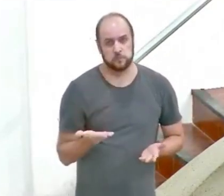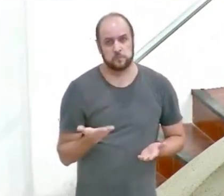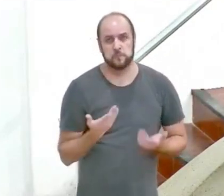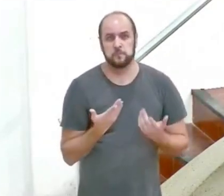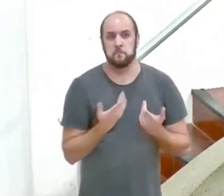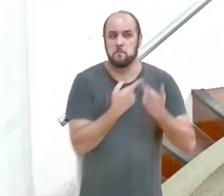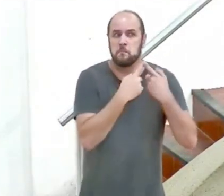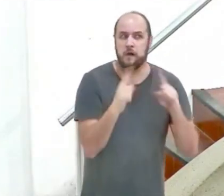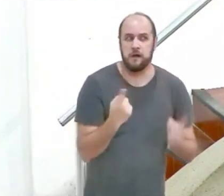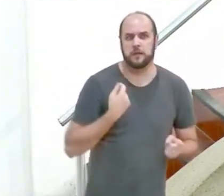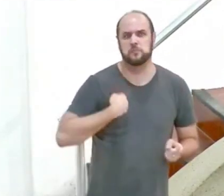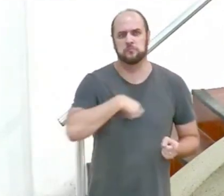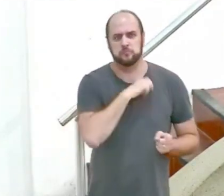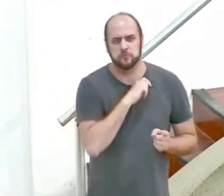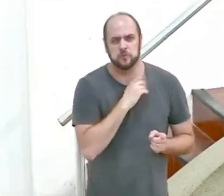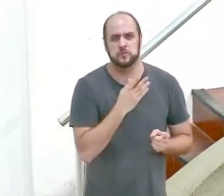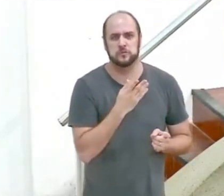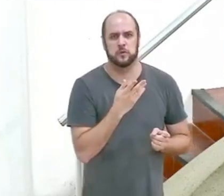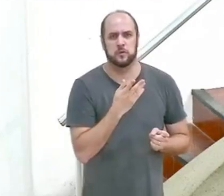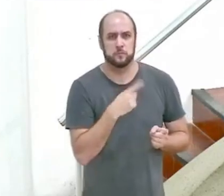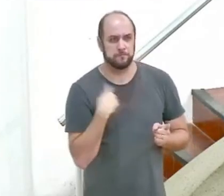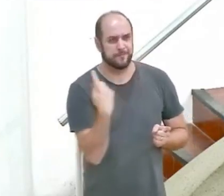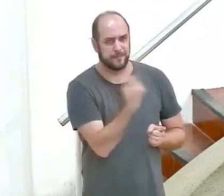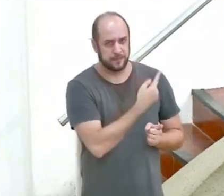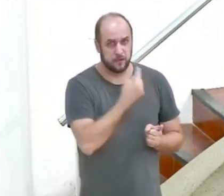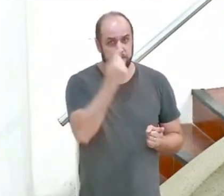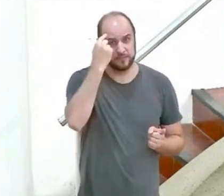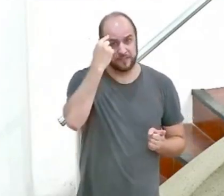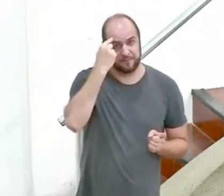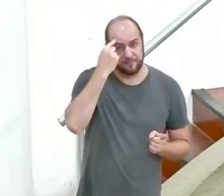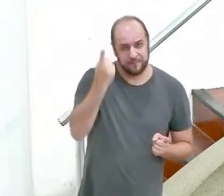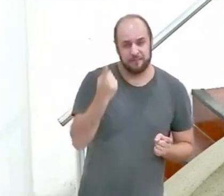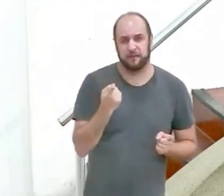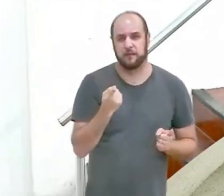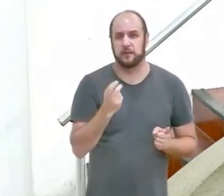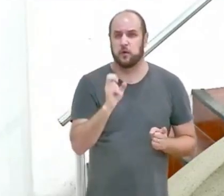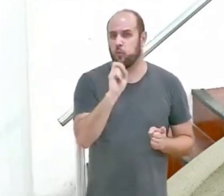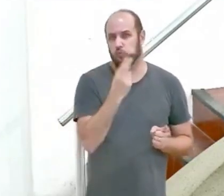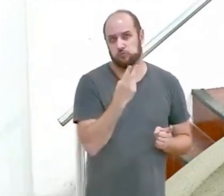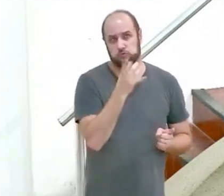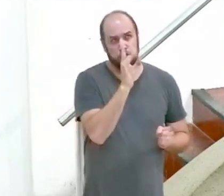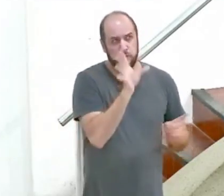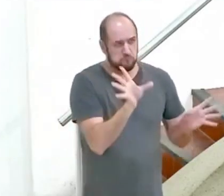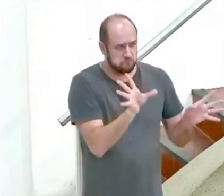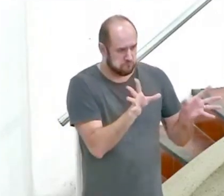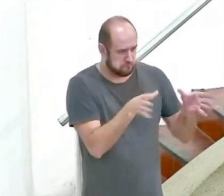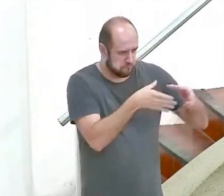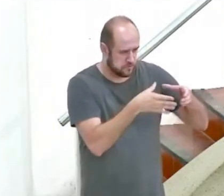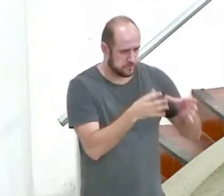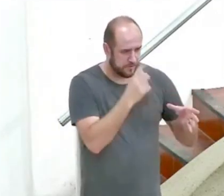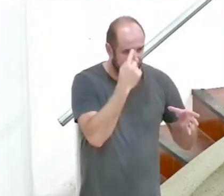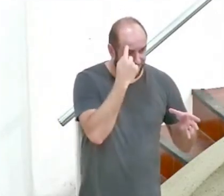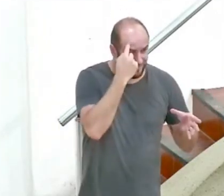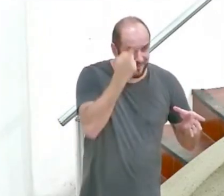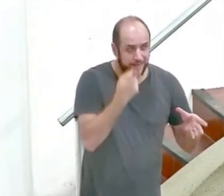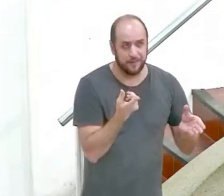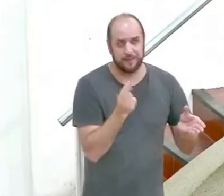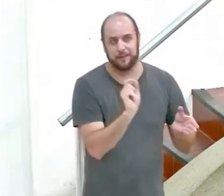prostituição, para nós, está restrito, ou majoritariamente restrito, a ideia de